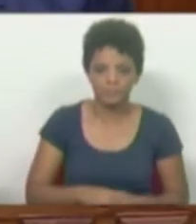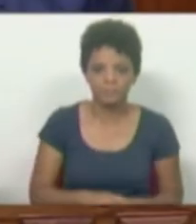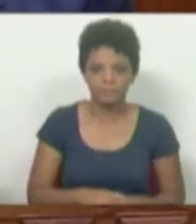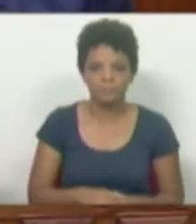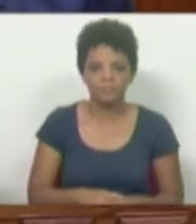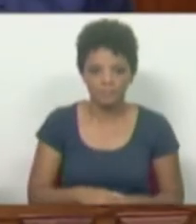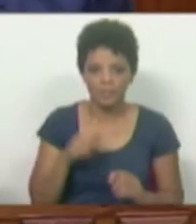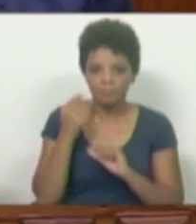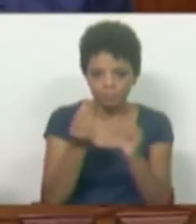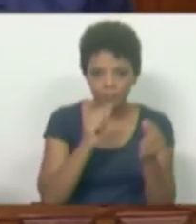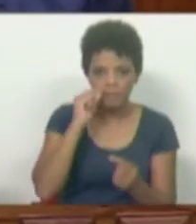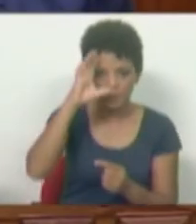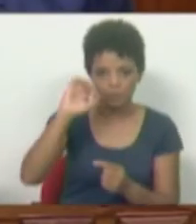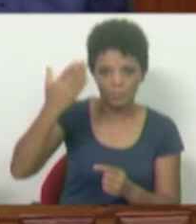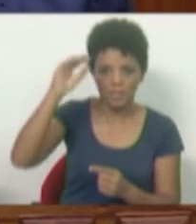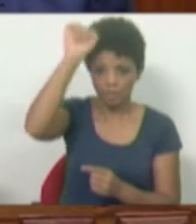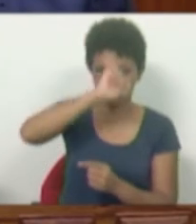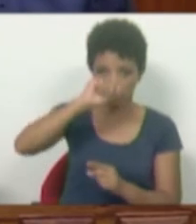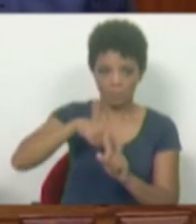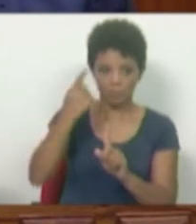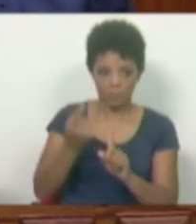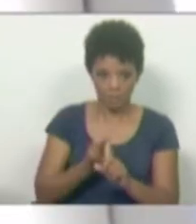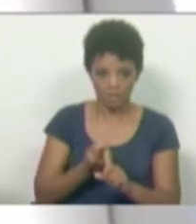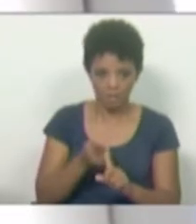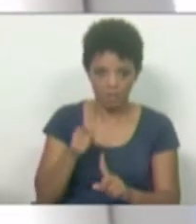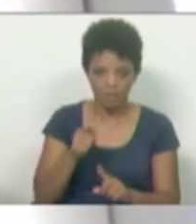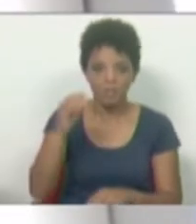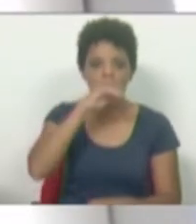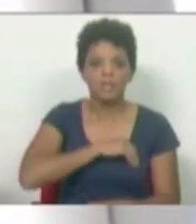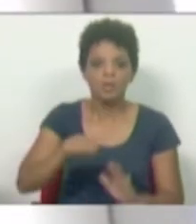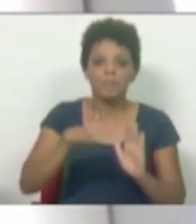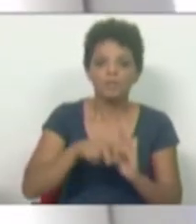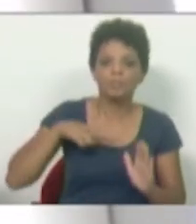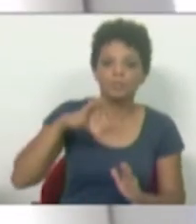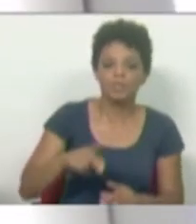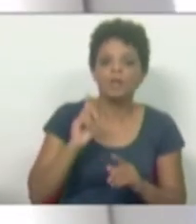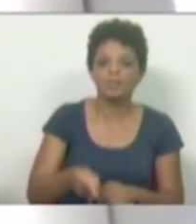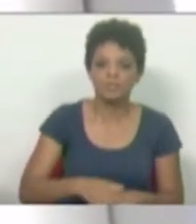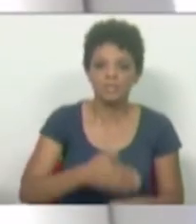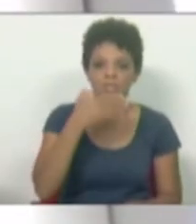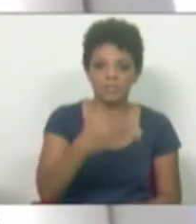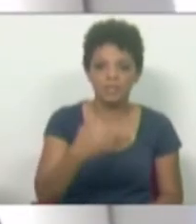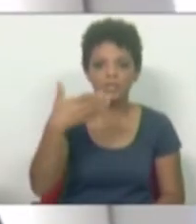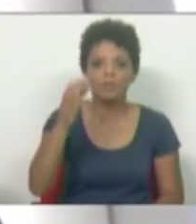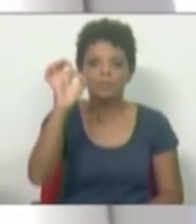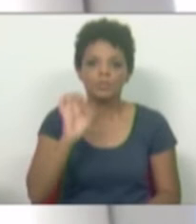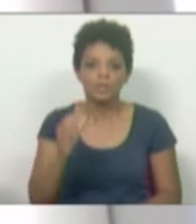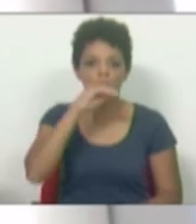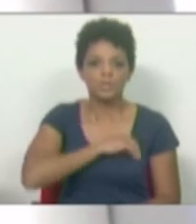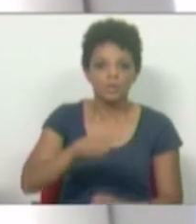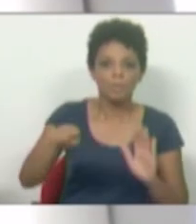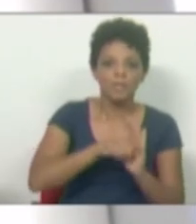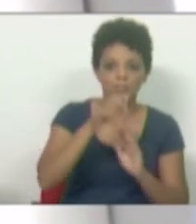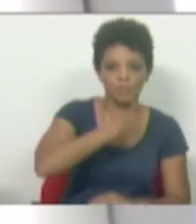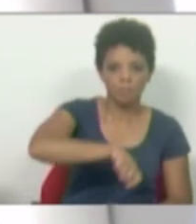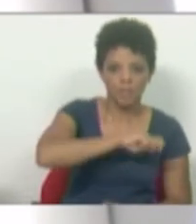debati com o Primeiro-Ministro em janeiro deste ano, o salário mínimo português era apenas 71% do salário mínimo espanhol.